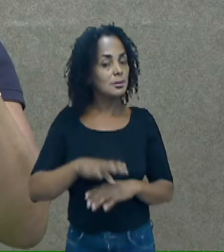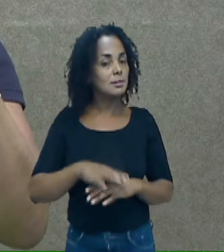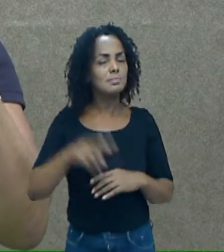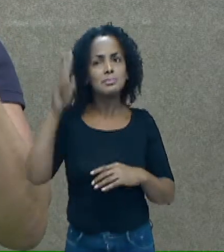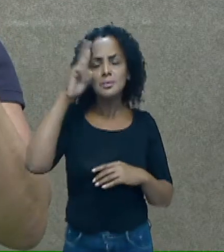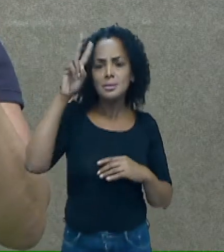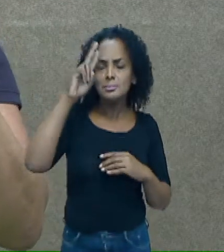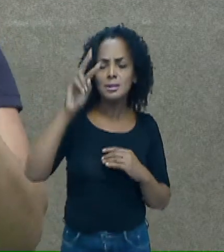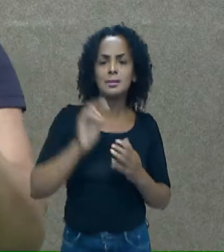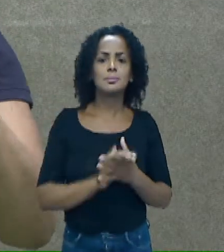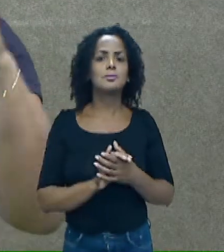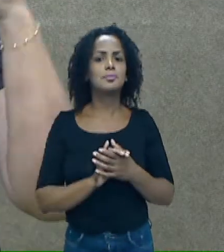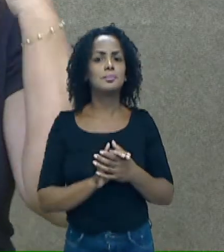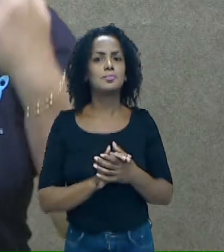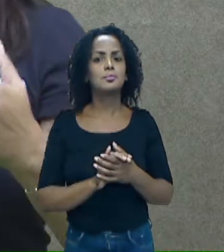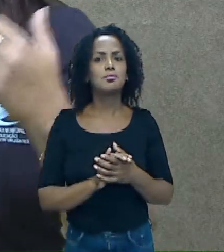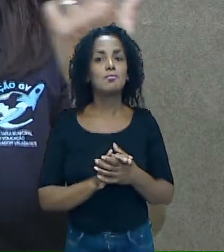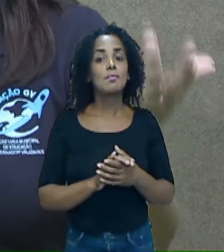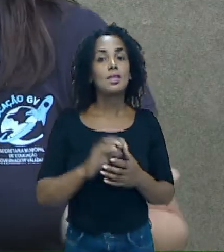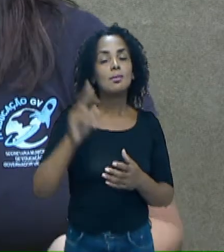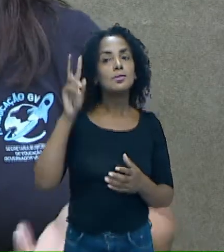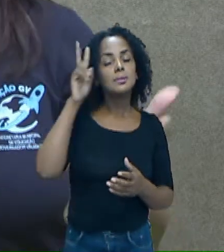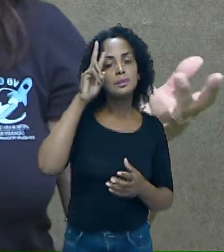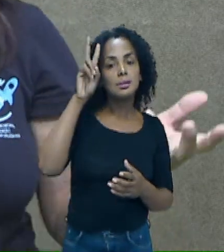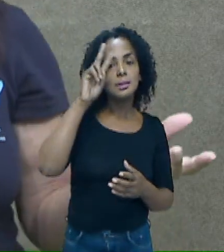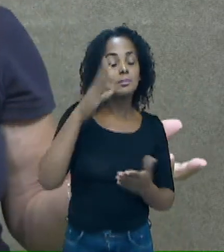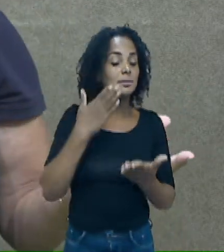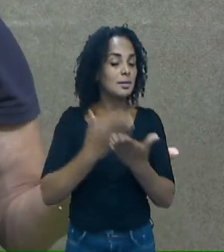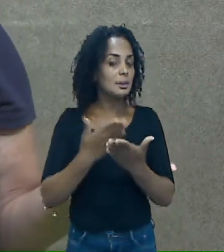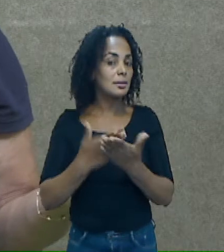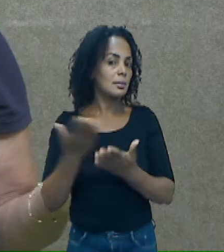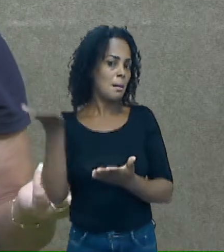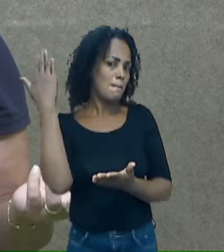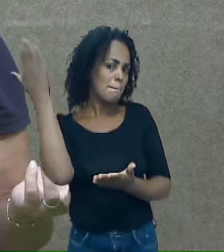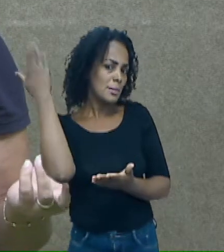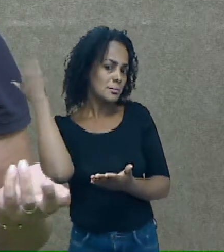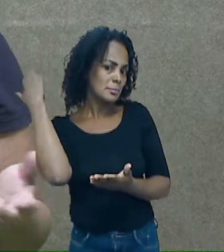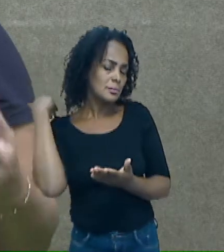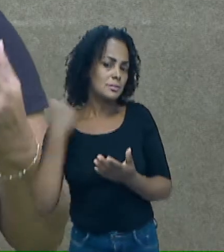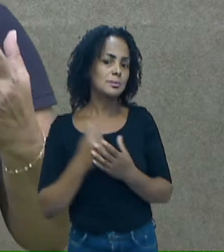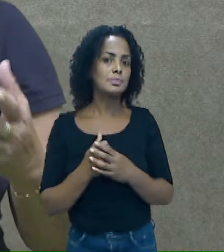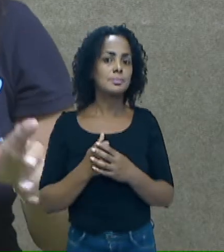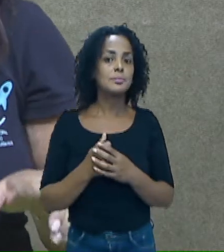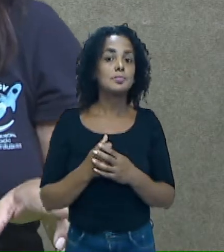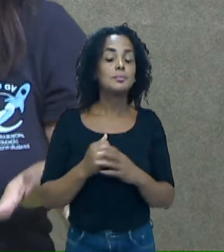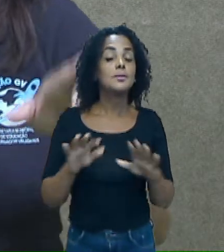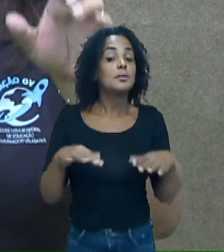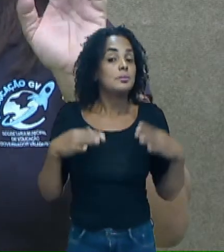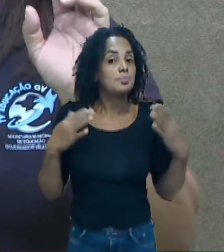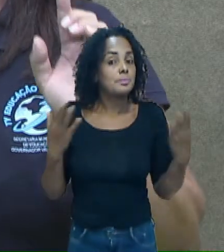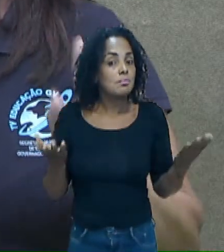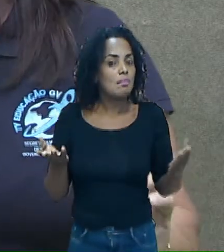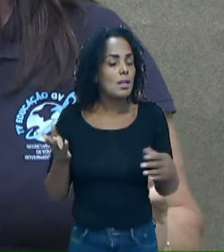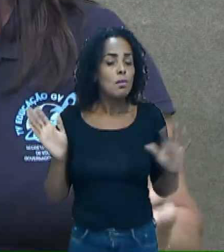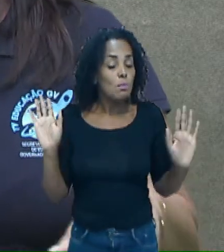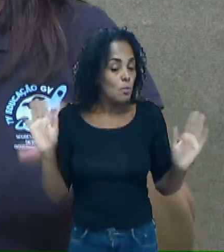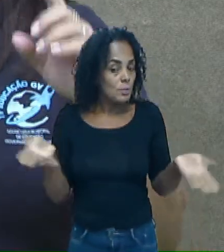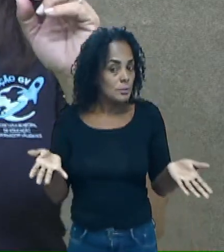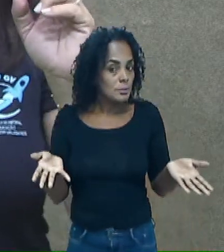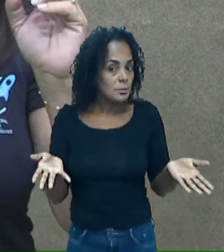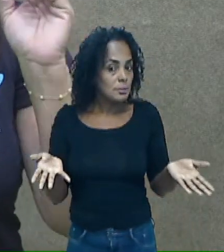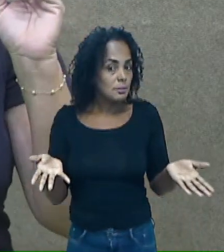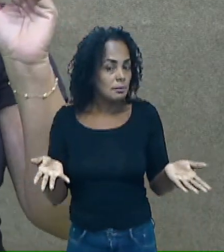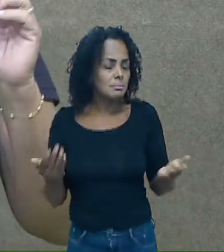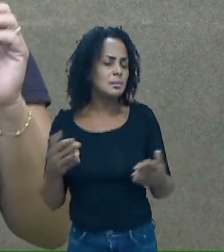Estão lembrados, né? Vocês se lembram da nossa aula passada, não se lembram? Pois é, mas hoje,